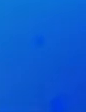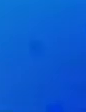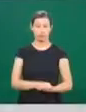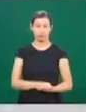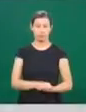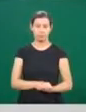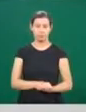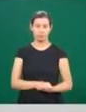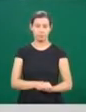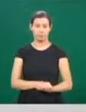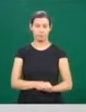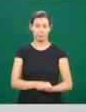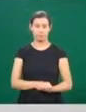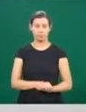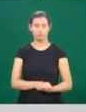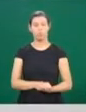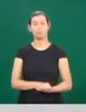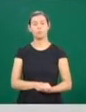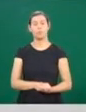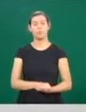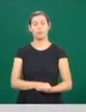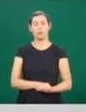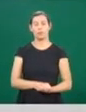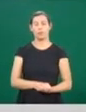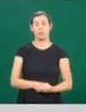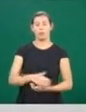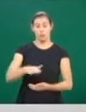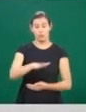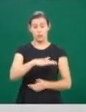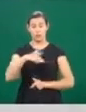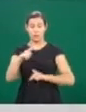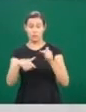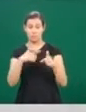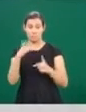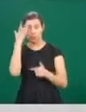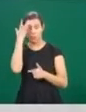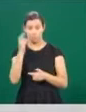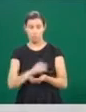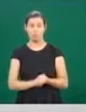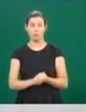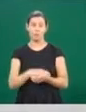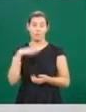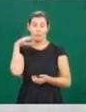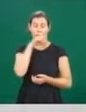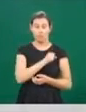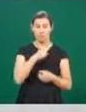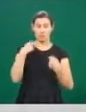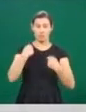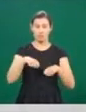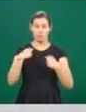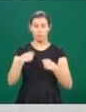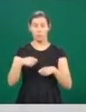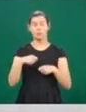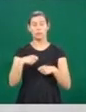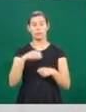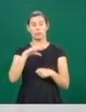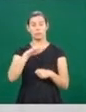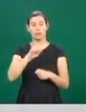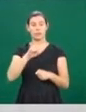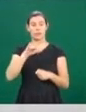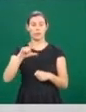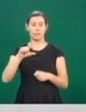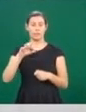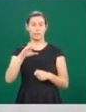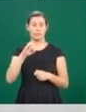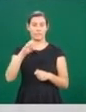O nosso quadro Mercado de Trabalho é só amanhã. Mas pela urgência no preenchimento das vagas, nós antecipamos para você. É que